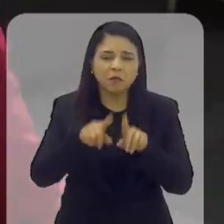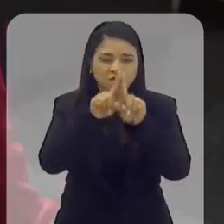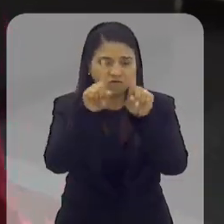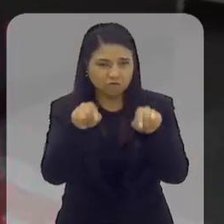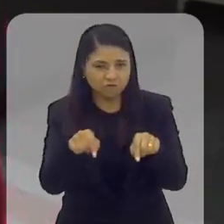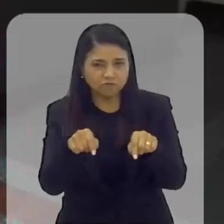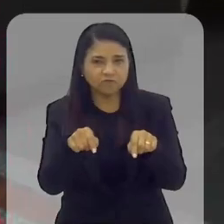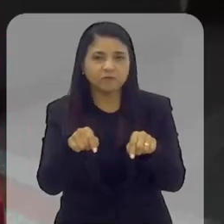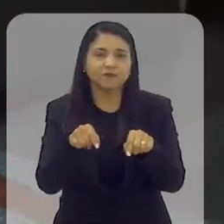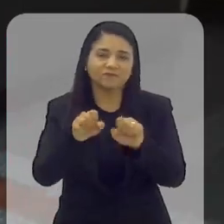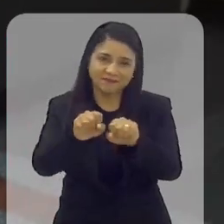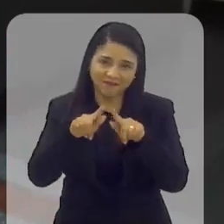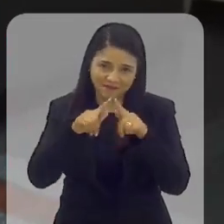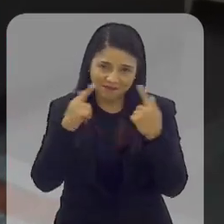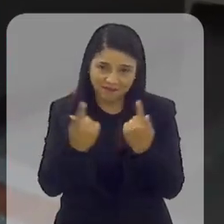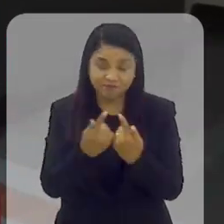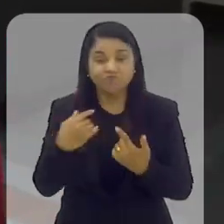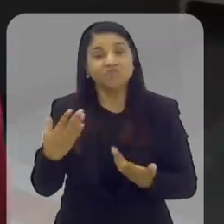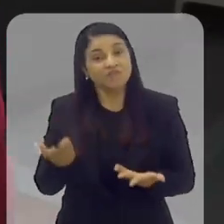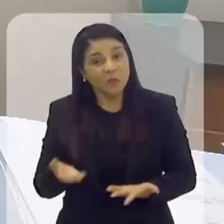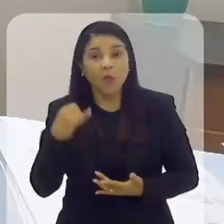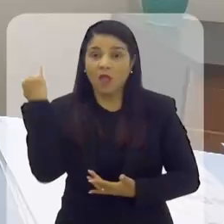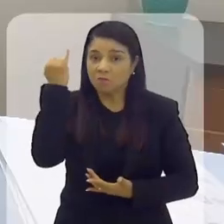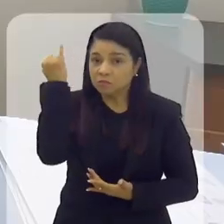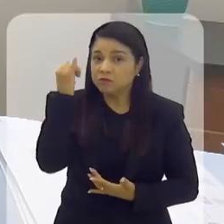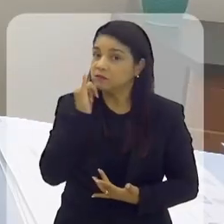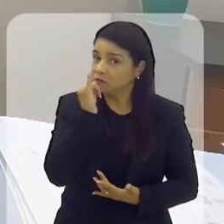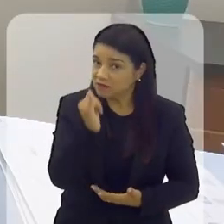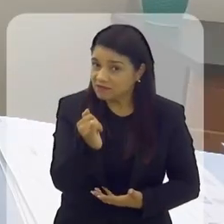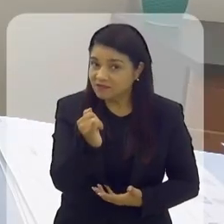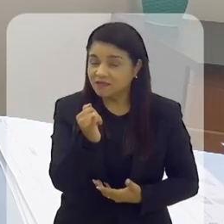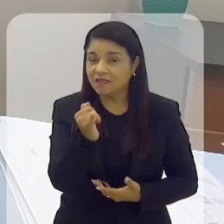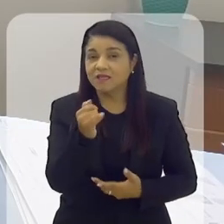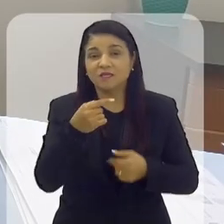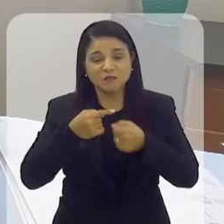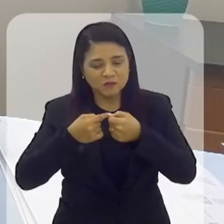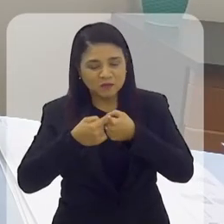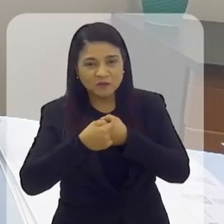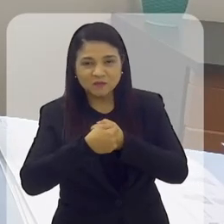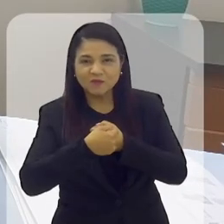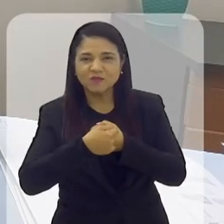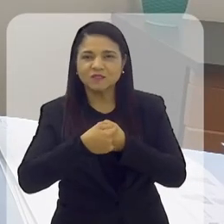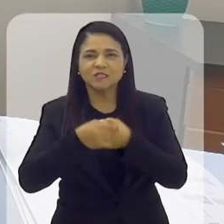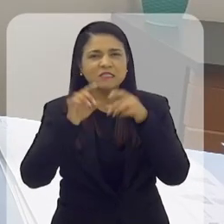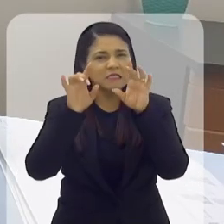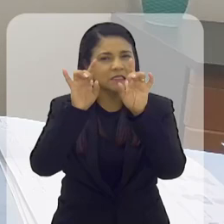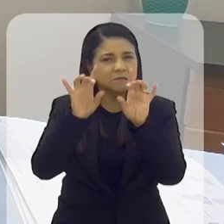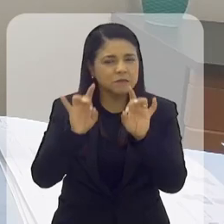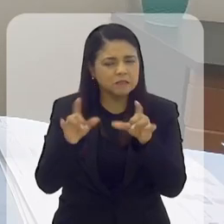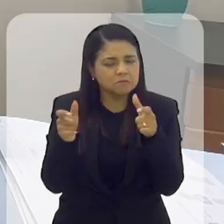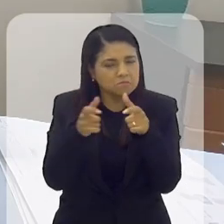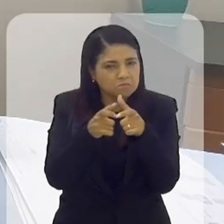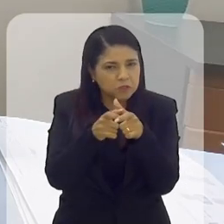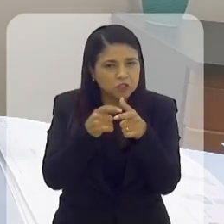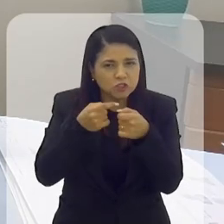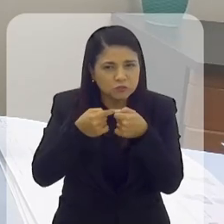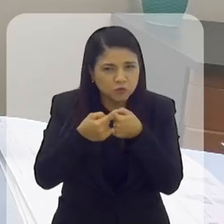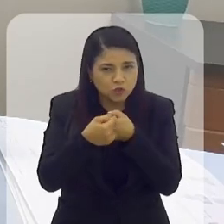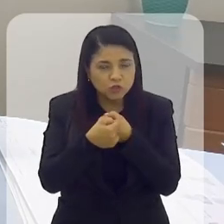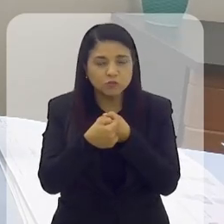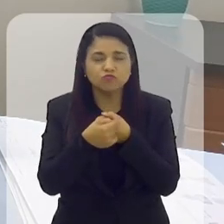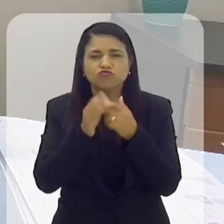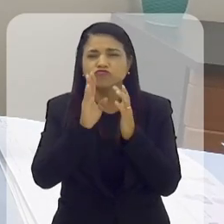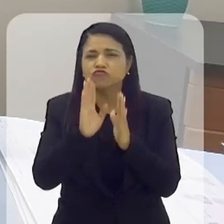e para a nossa composição de funcionários aqui da casa. É importante dizer que os municípios, especialmente os municípios